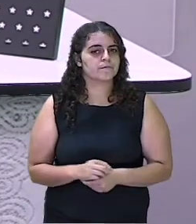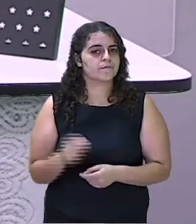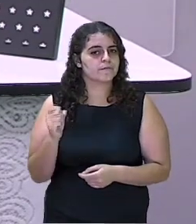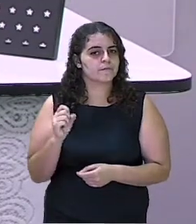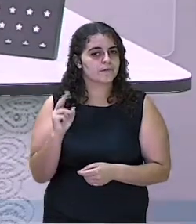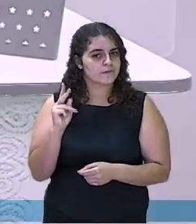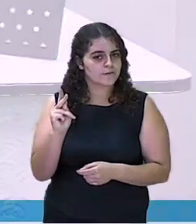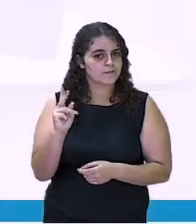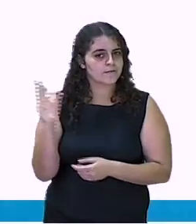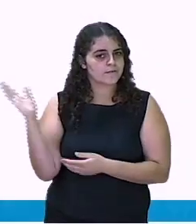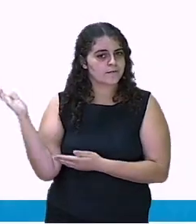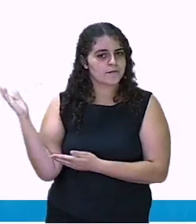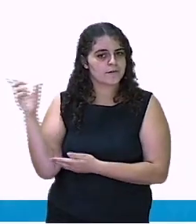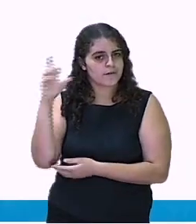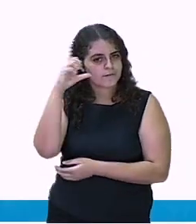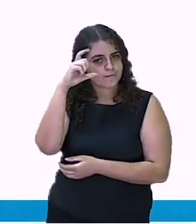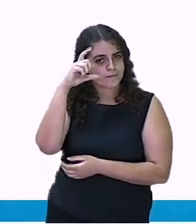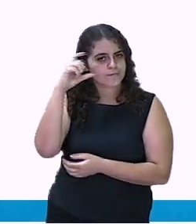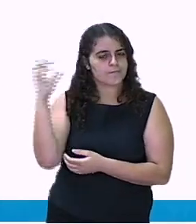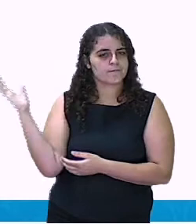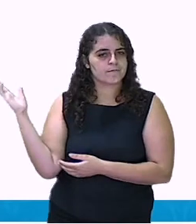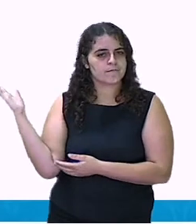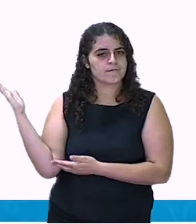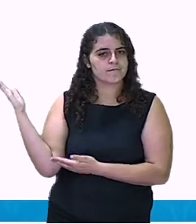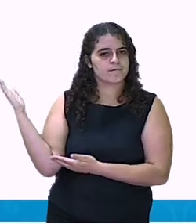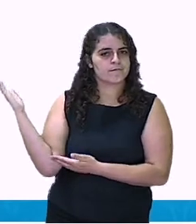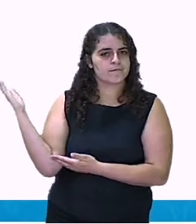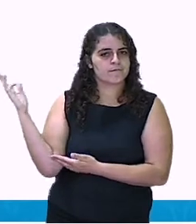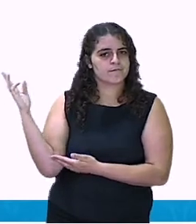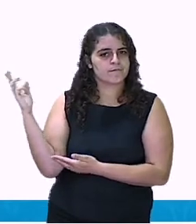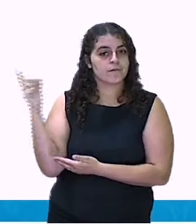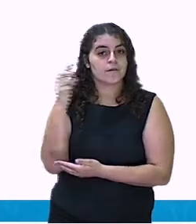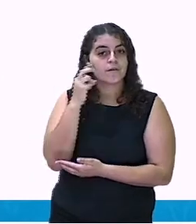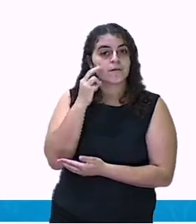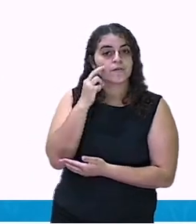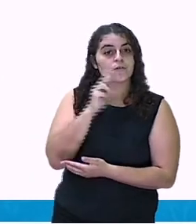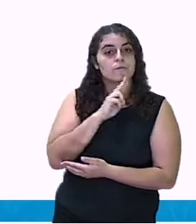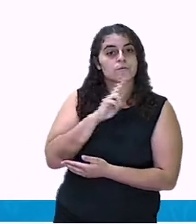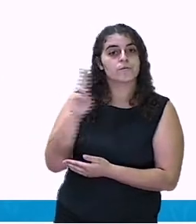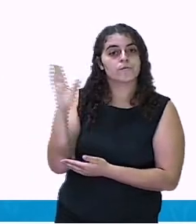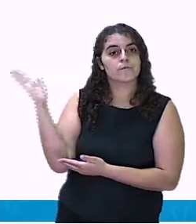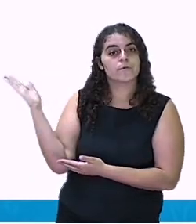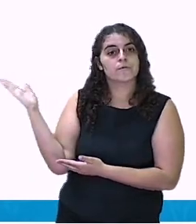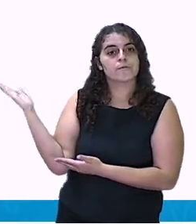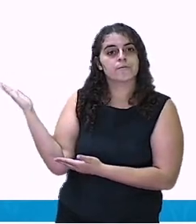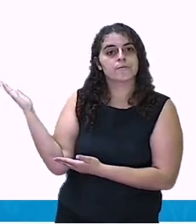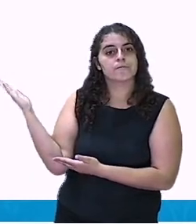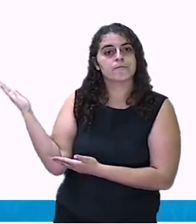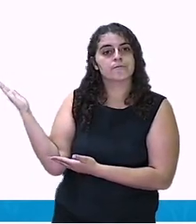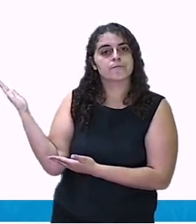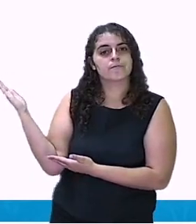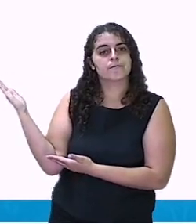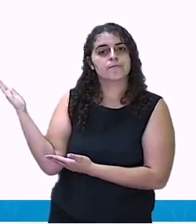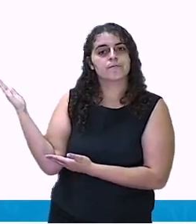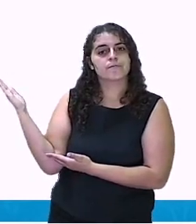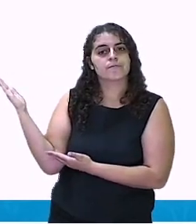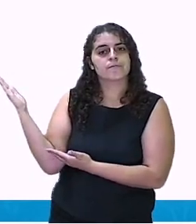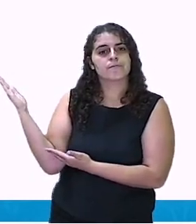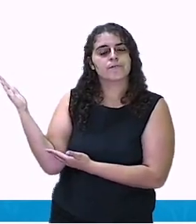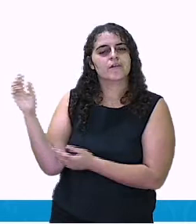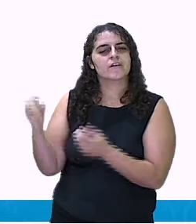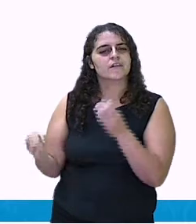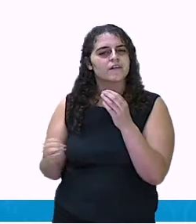ver as fotos. Este é o Brian Gomes de Almeida Serafim. Olha, olha ele